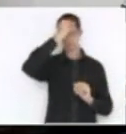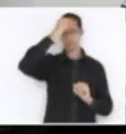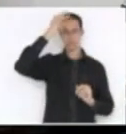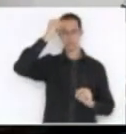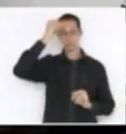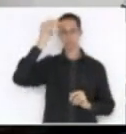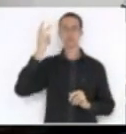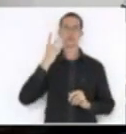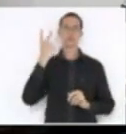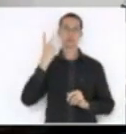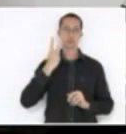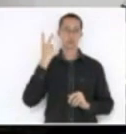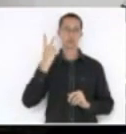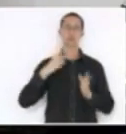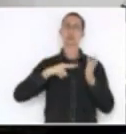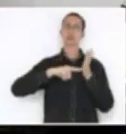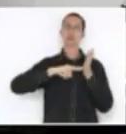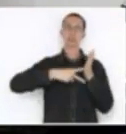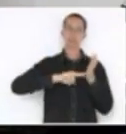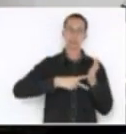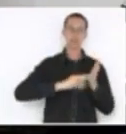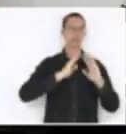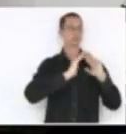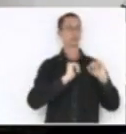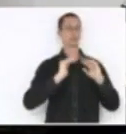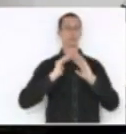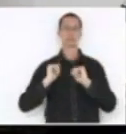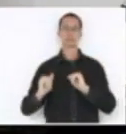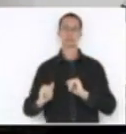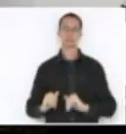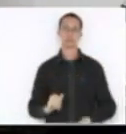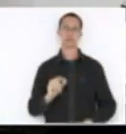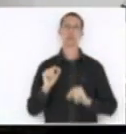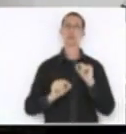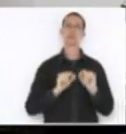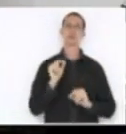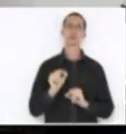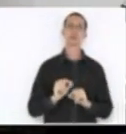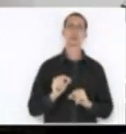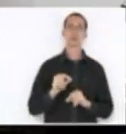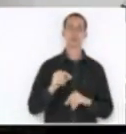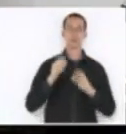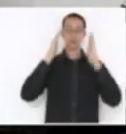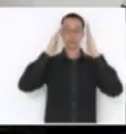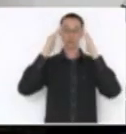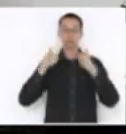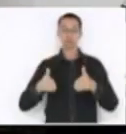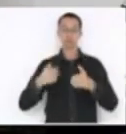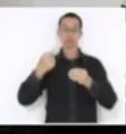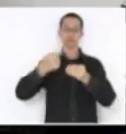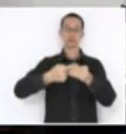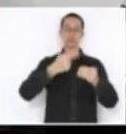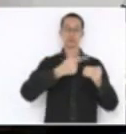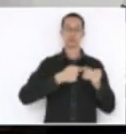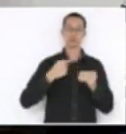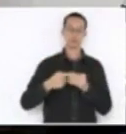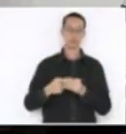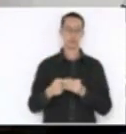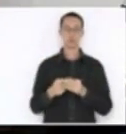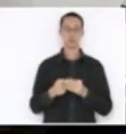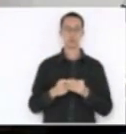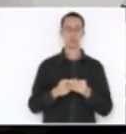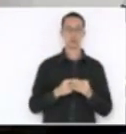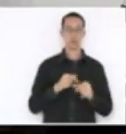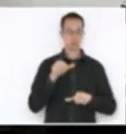entidades, sindicatos de agricultores, de priorizar os municípios. Nós não estamos fazendo mudanças, não estamos fazendo